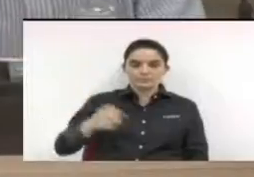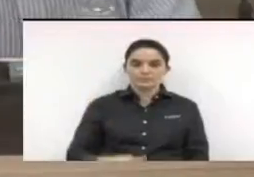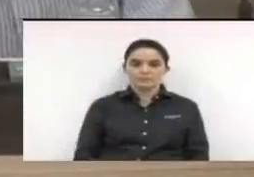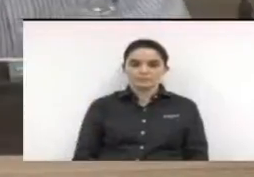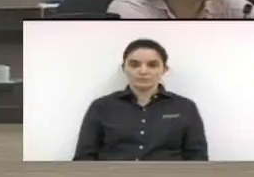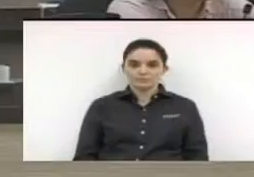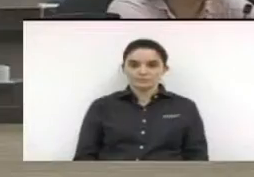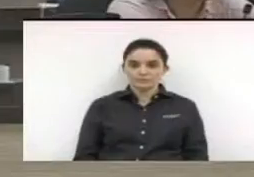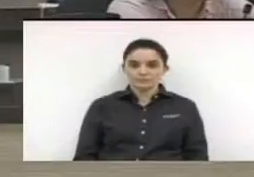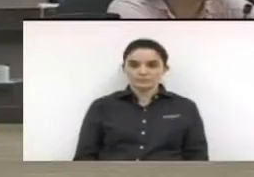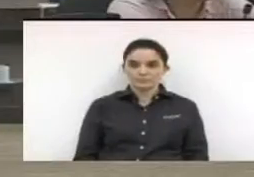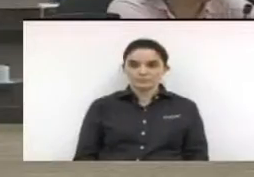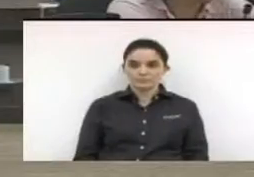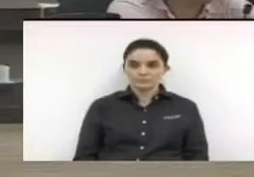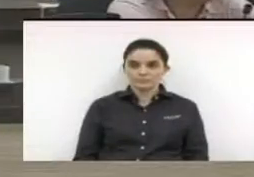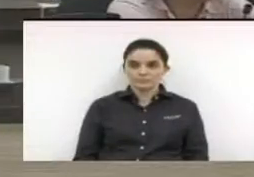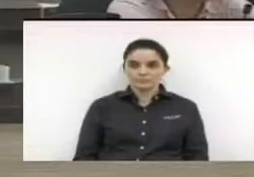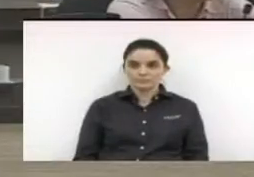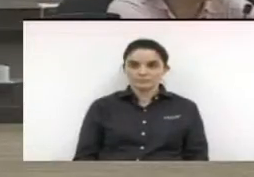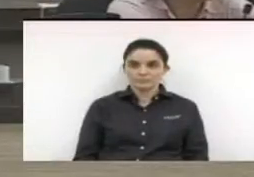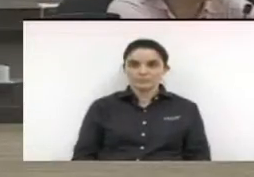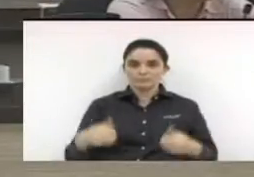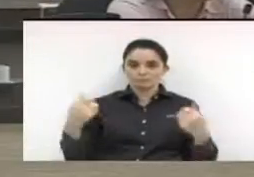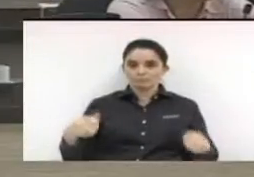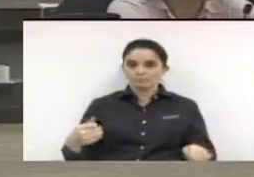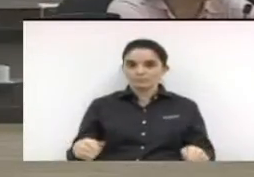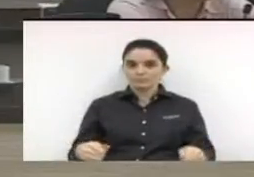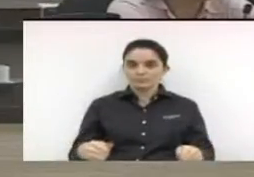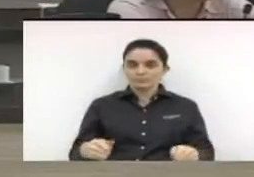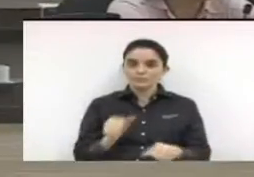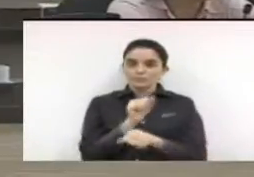Aliás, a sessão precisa ser suspensa.